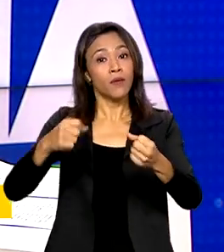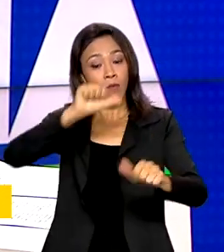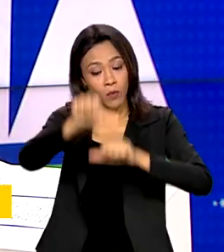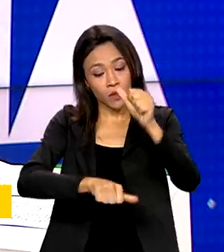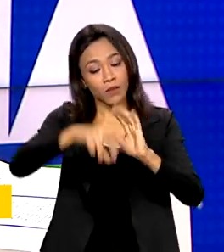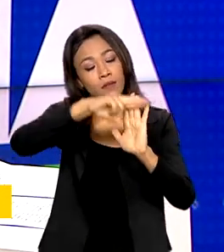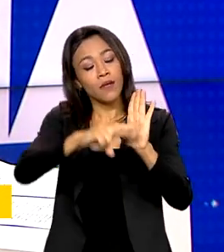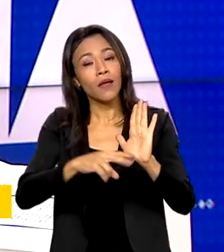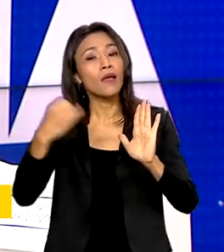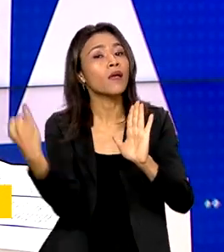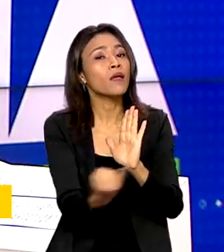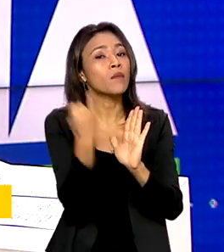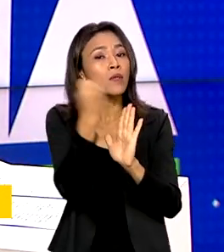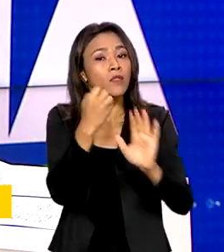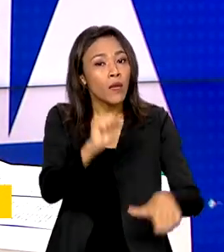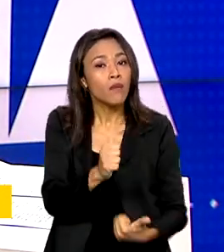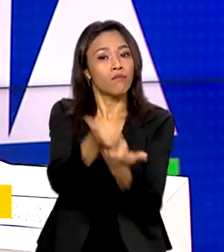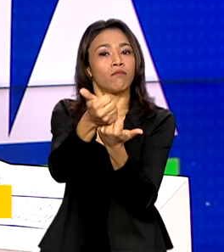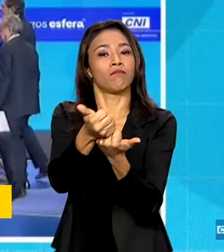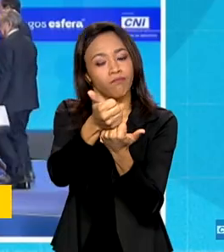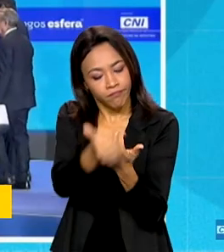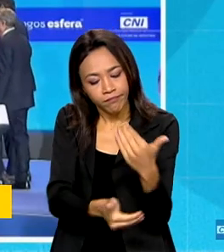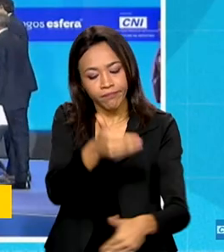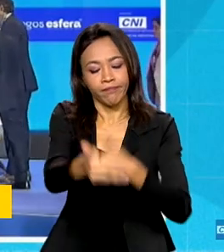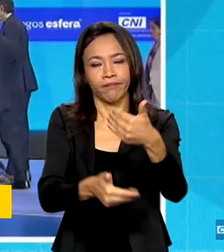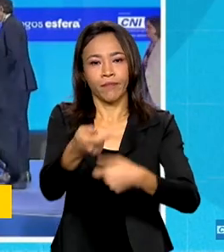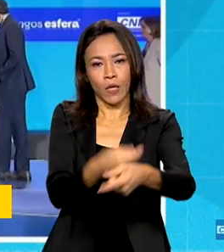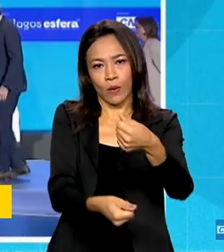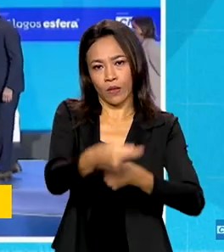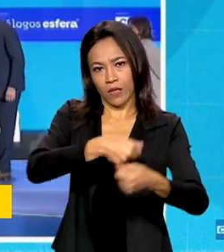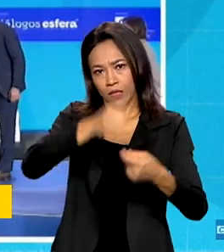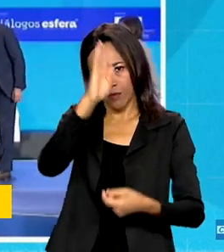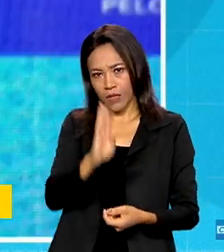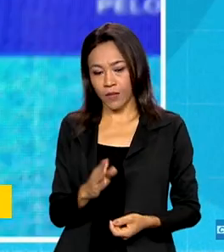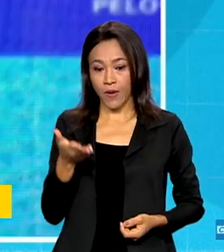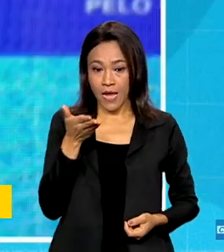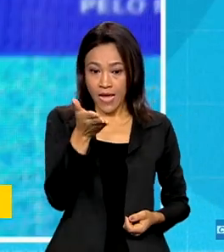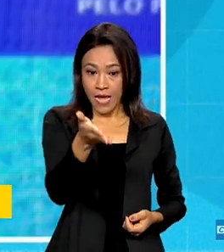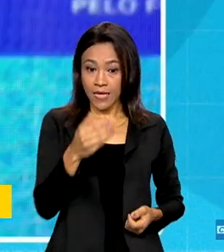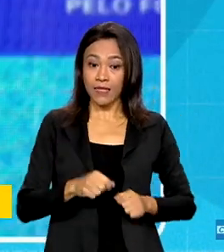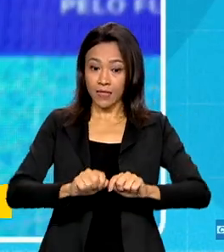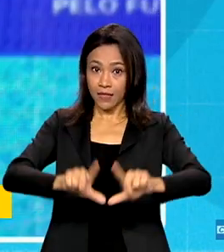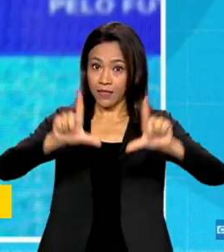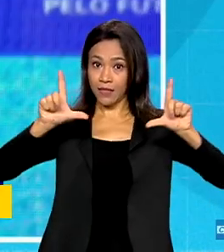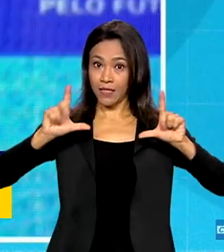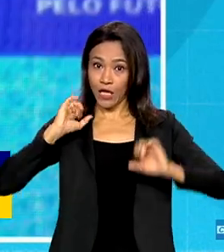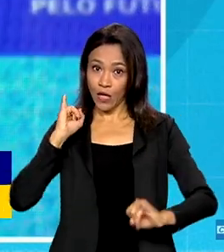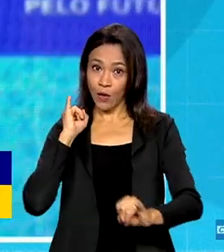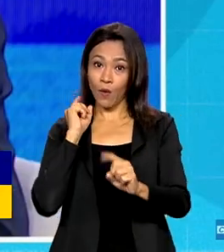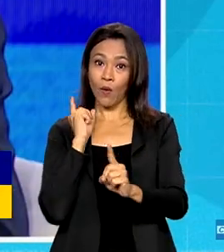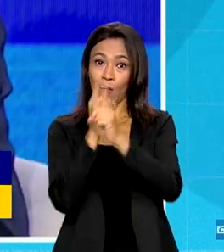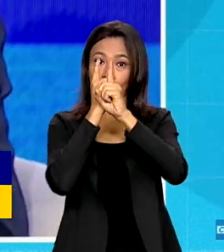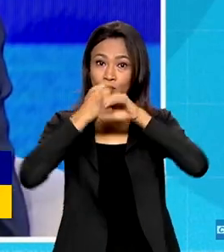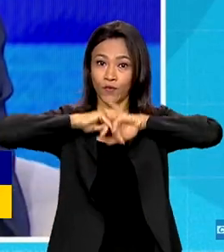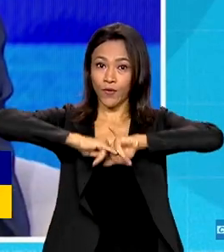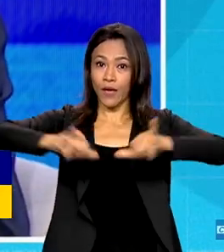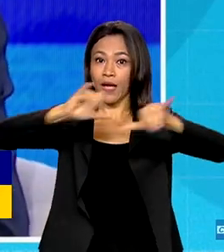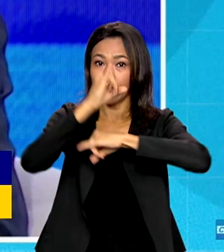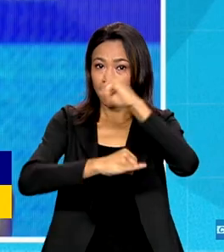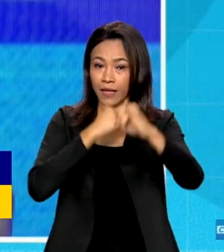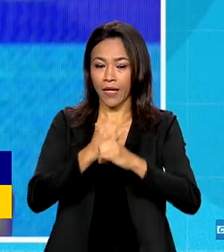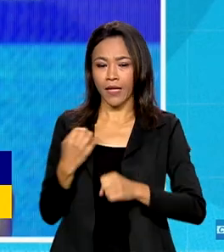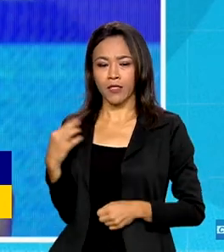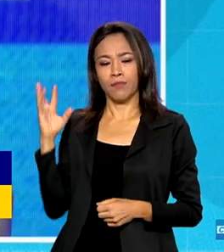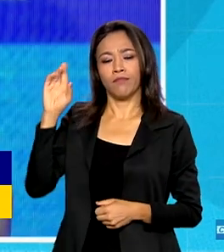para a retomada da economia brasileira. O evento transmitido pela internet contou com a participação de políticos,